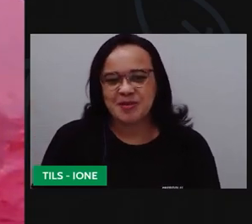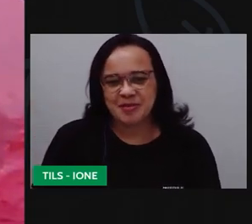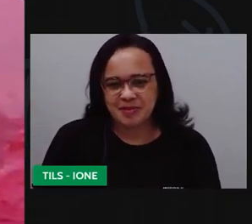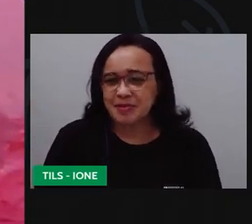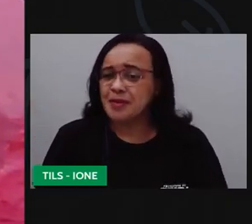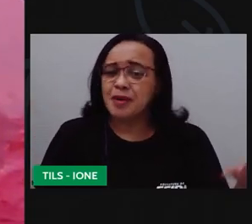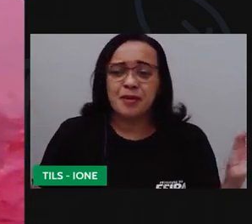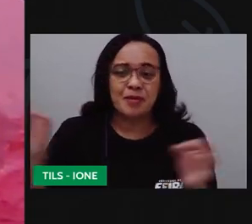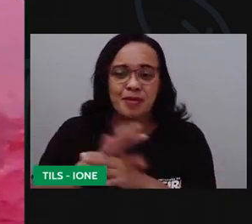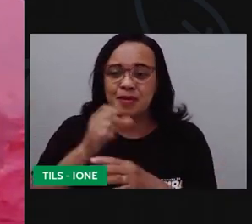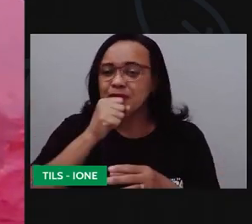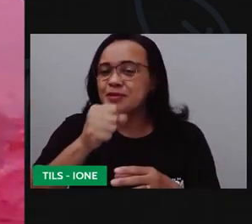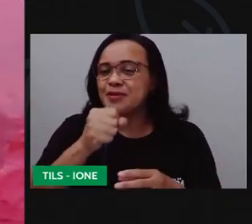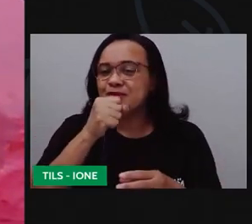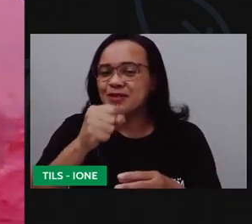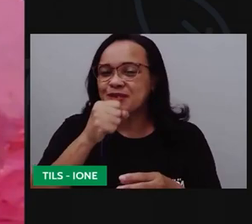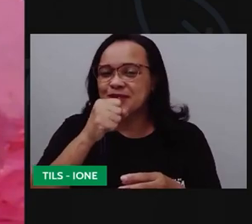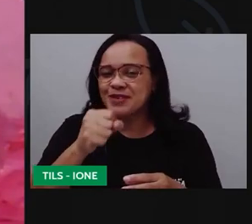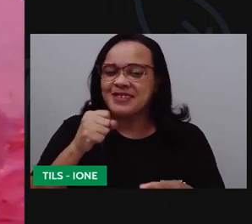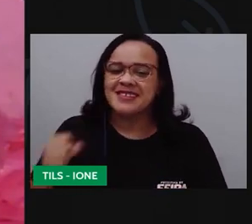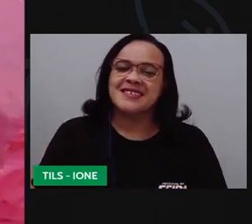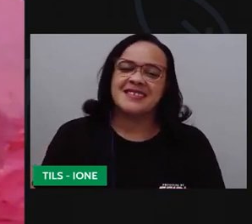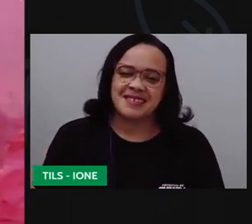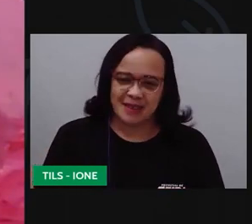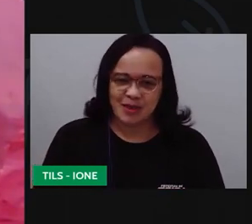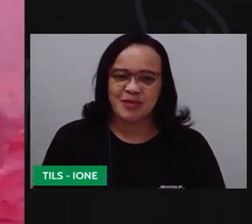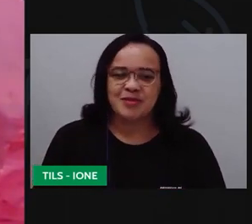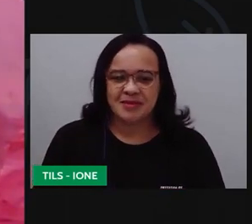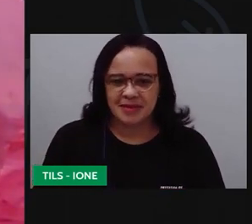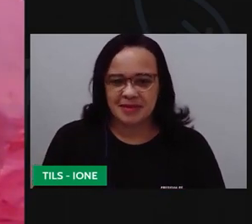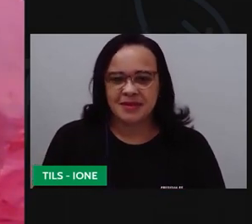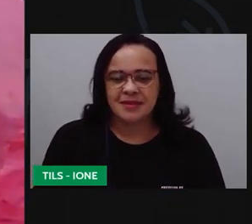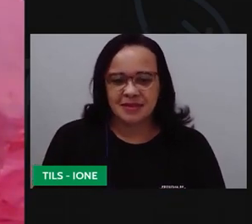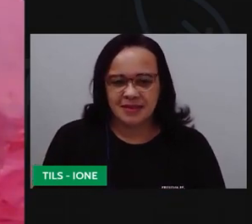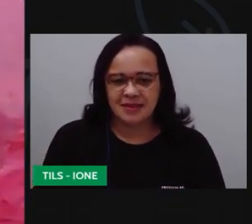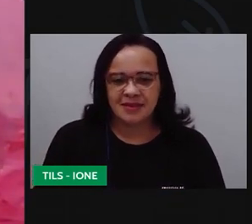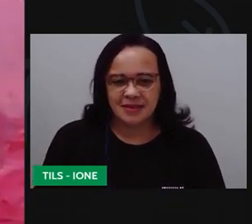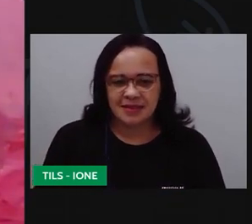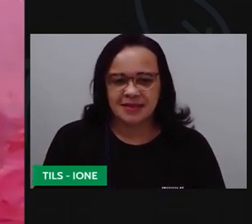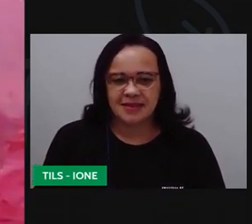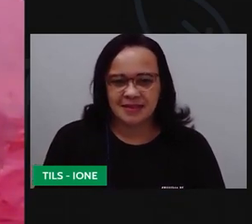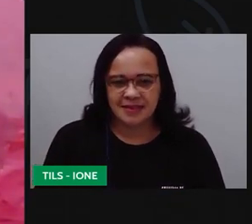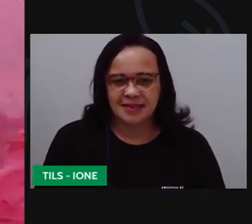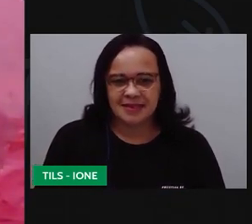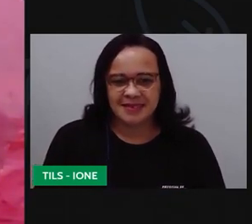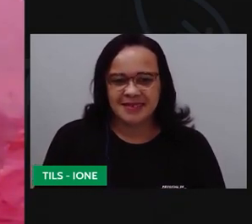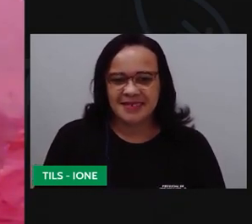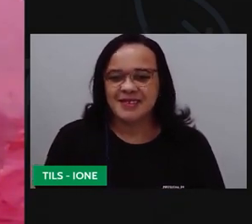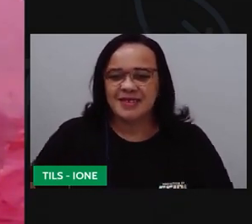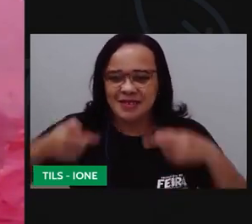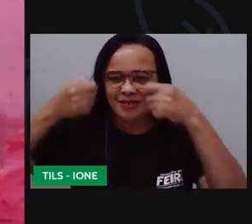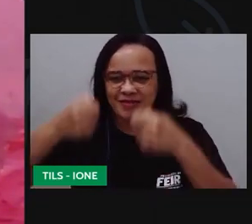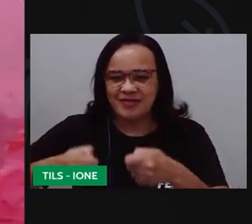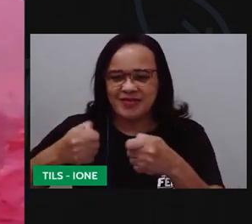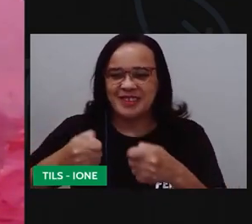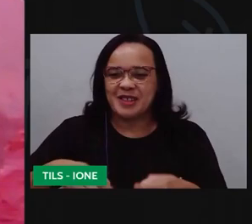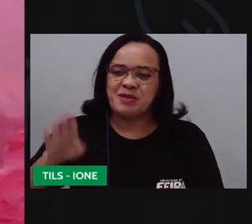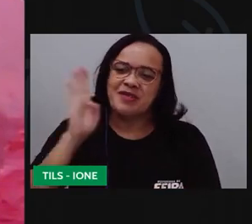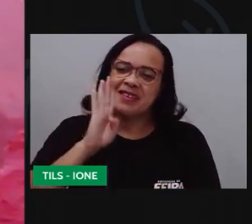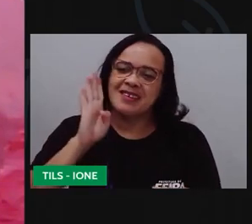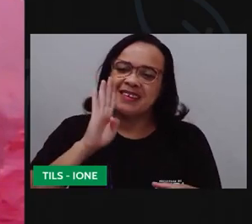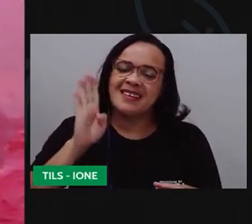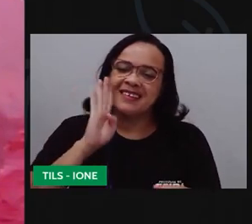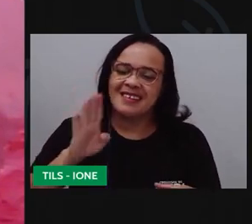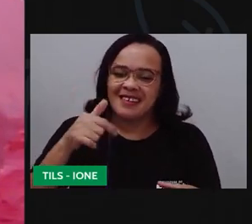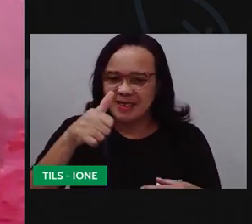pronto e aí agora vai ficar fácil eu vou dobrar aqui né? pra poder ficar bem resistente bem bacana e vem o